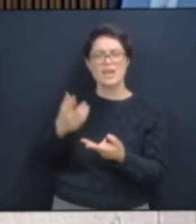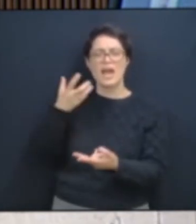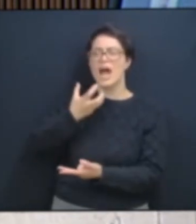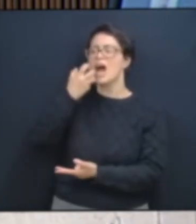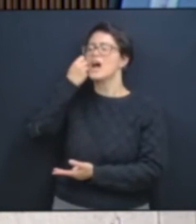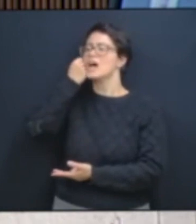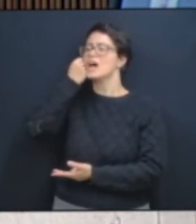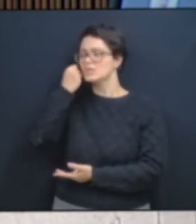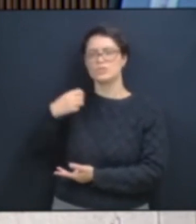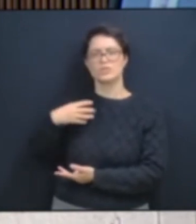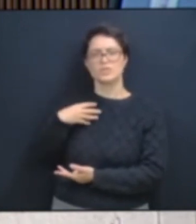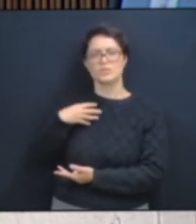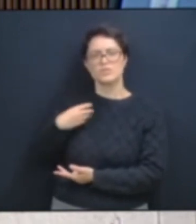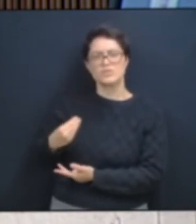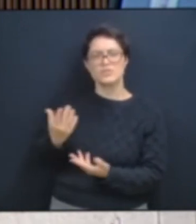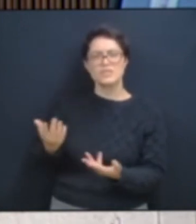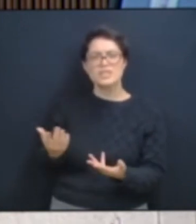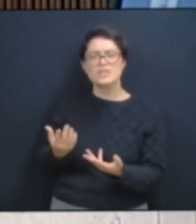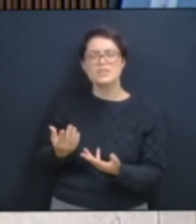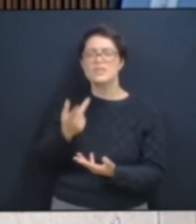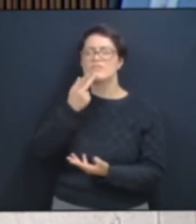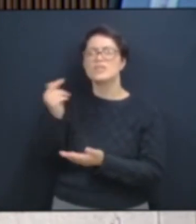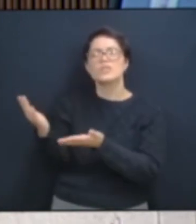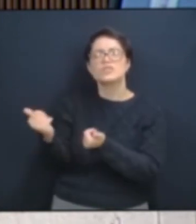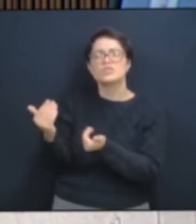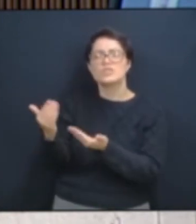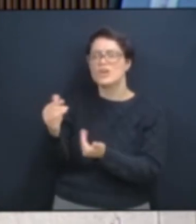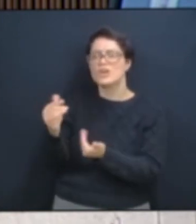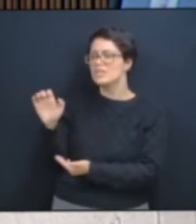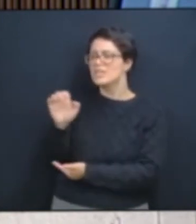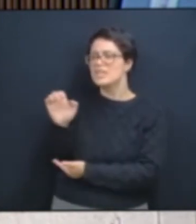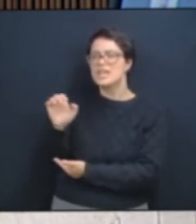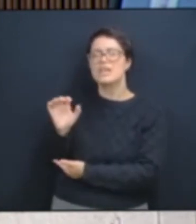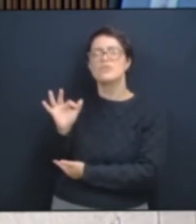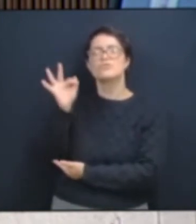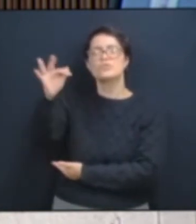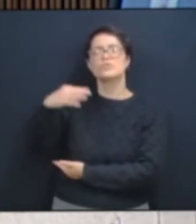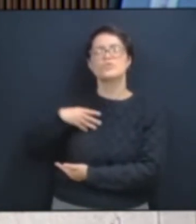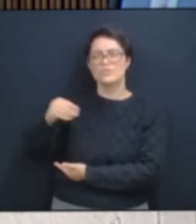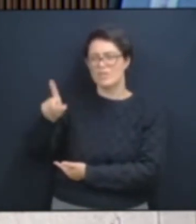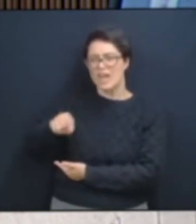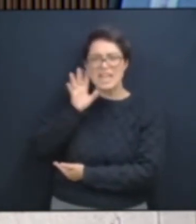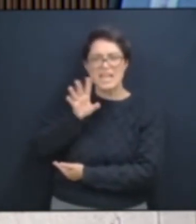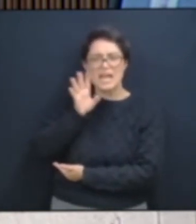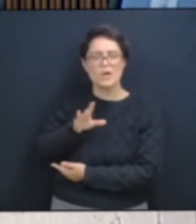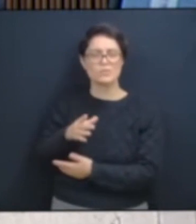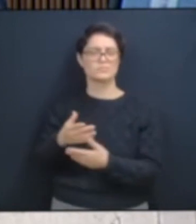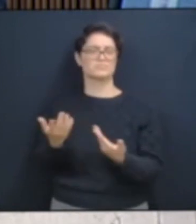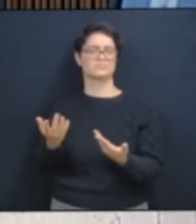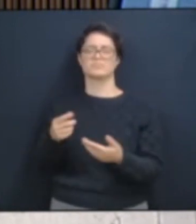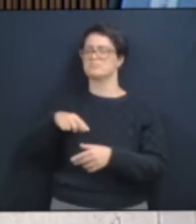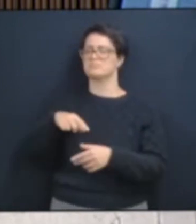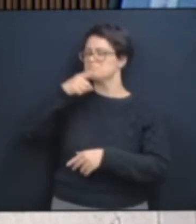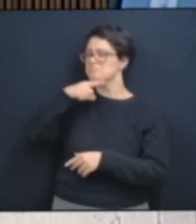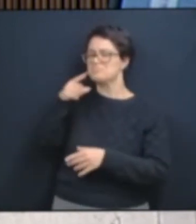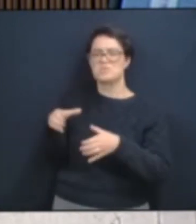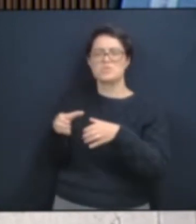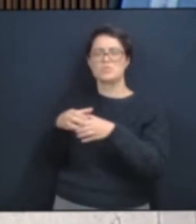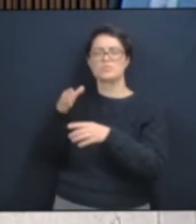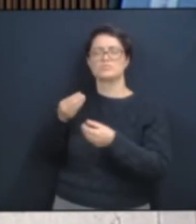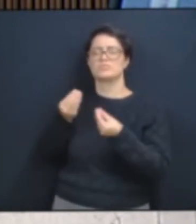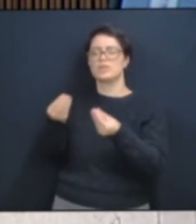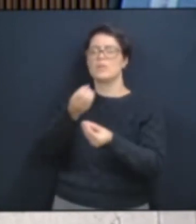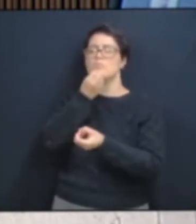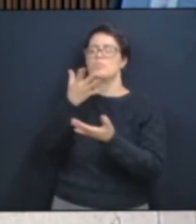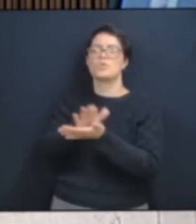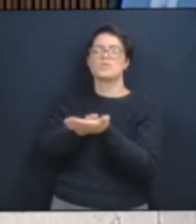que se for gay é legal? Esse pessoal não tem nada a oferecer. Não vou combater, nem discriminar, mas se